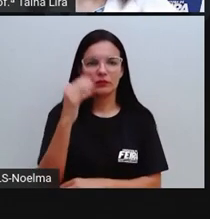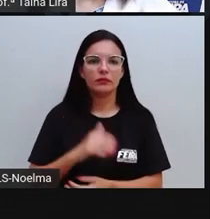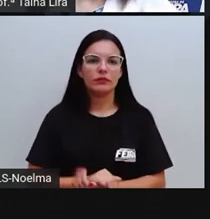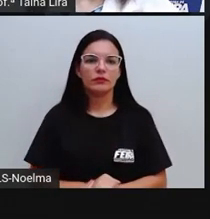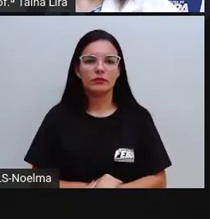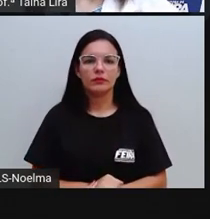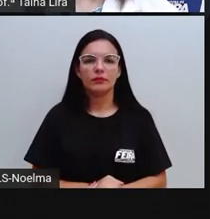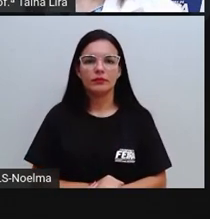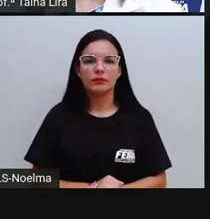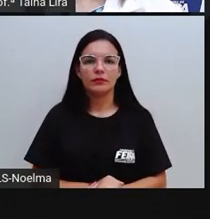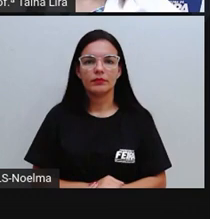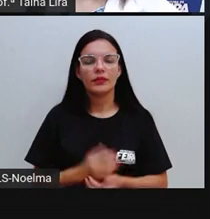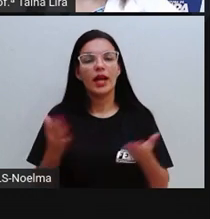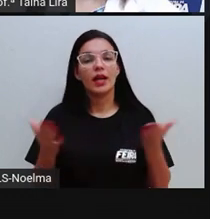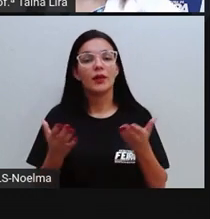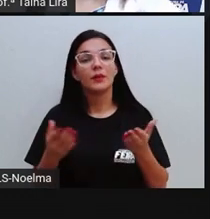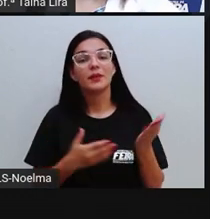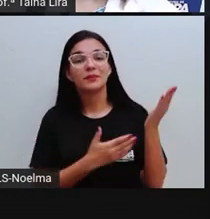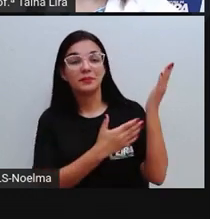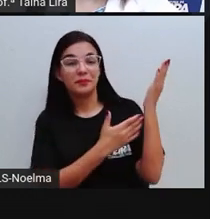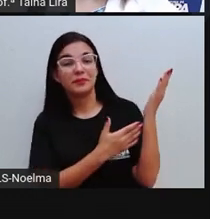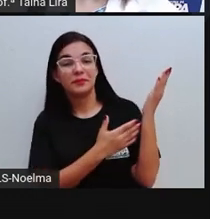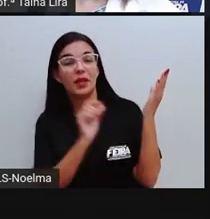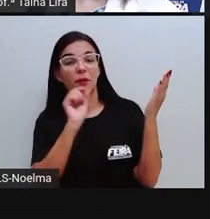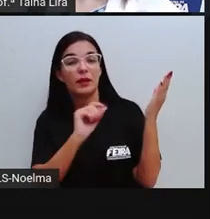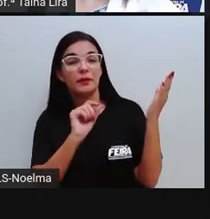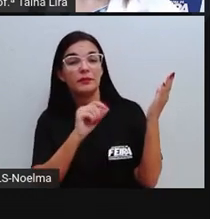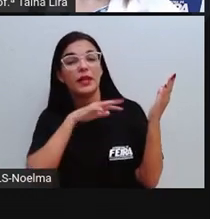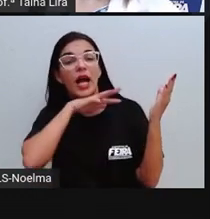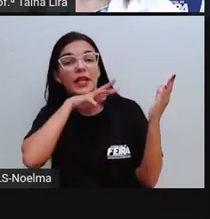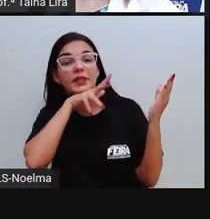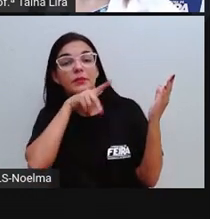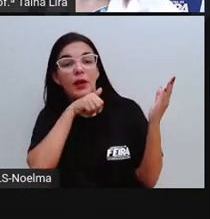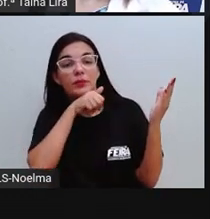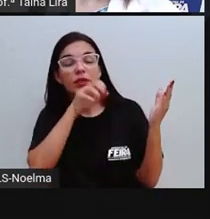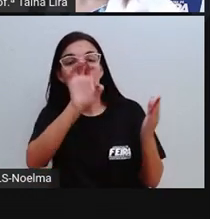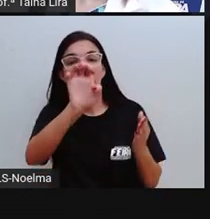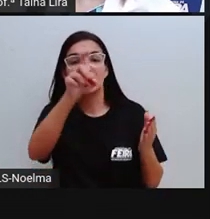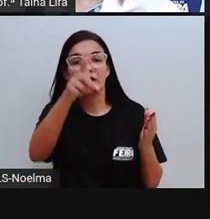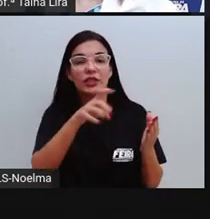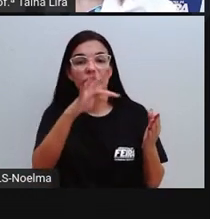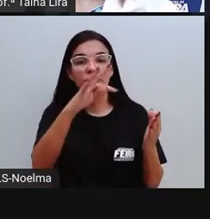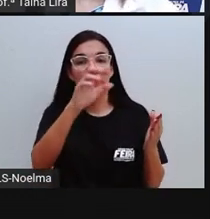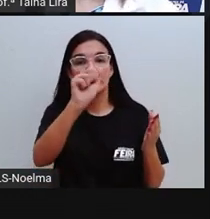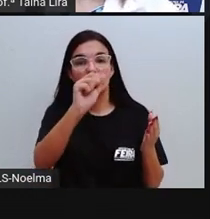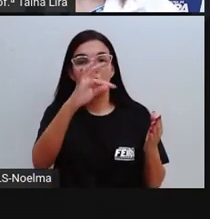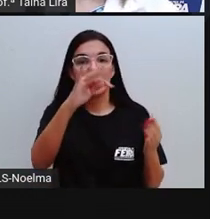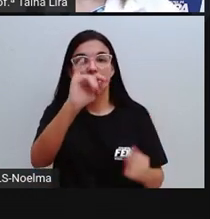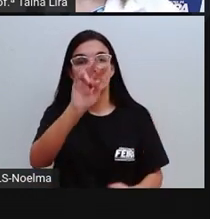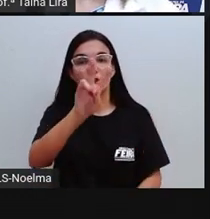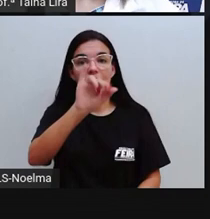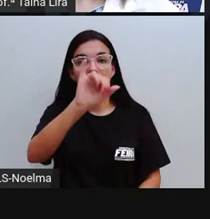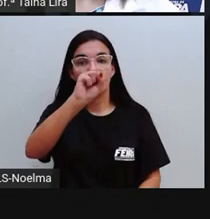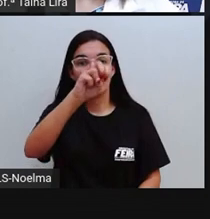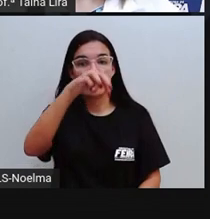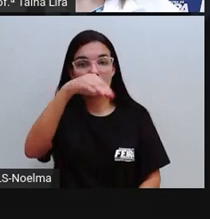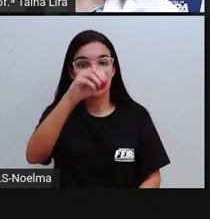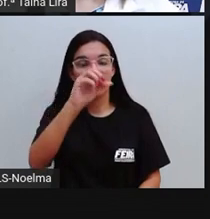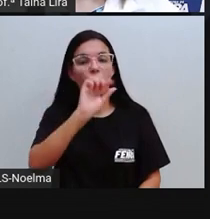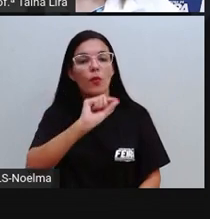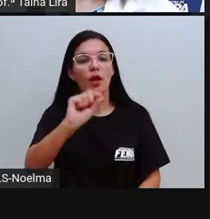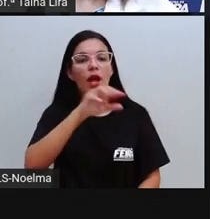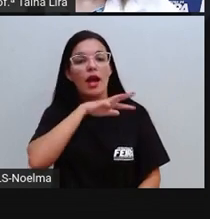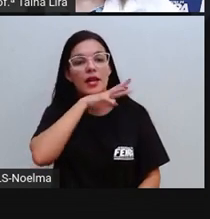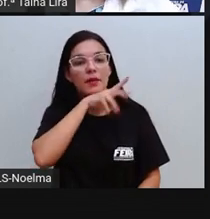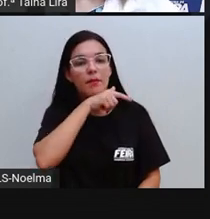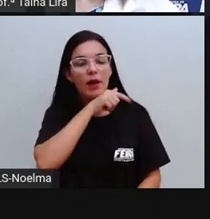E olha lá, o extrativismo, ó, animal, tá? Que se resume a caça e a pesca,